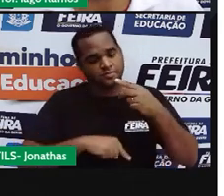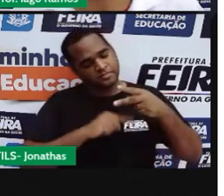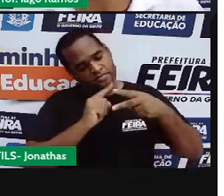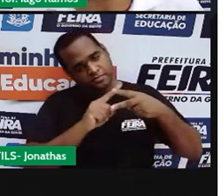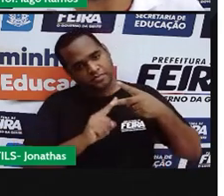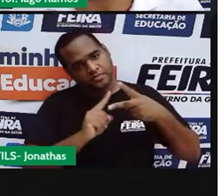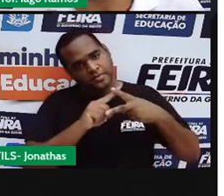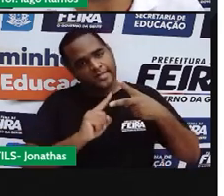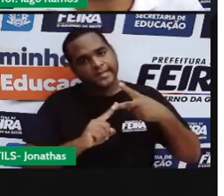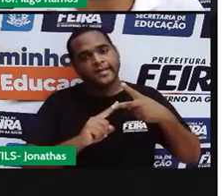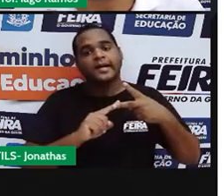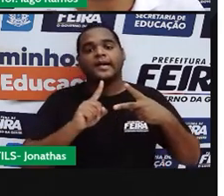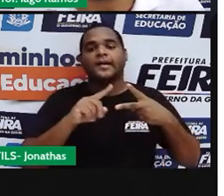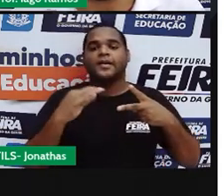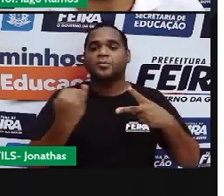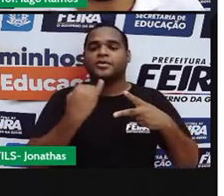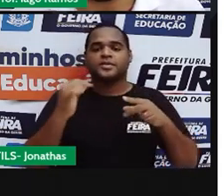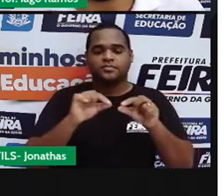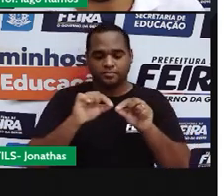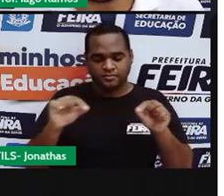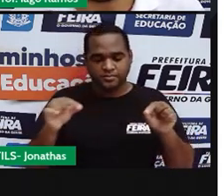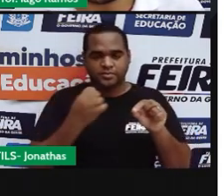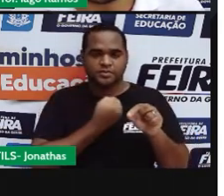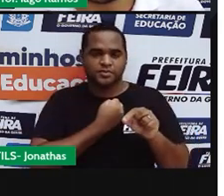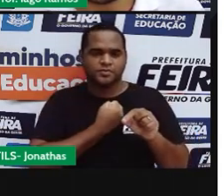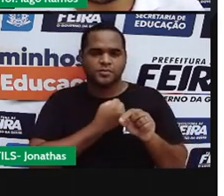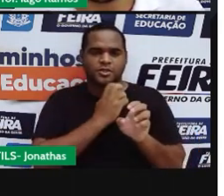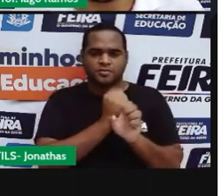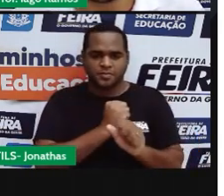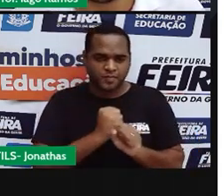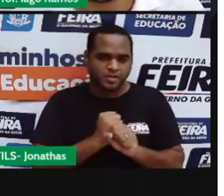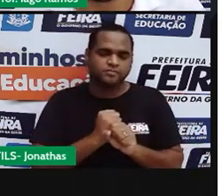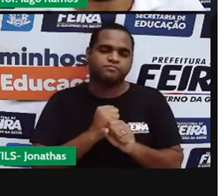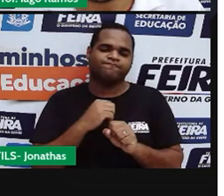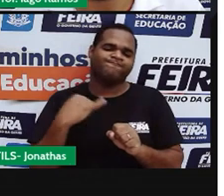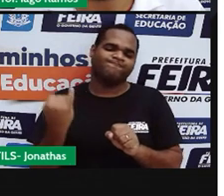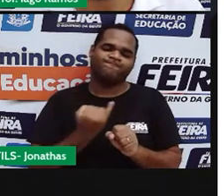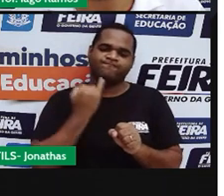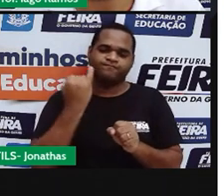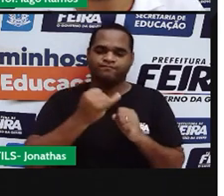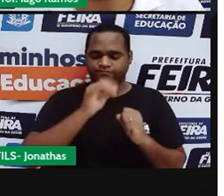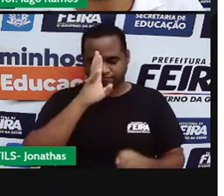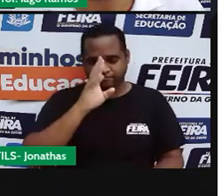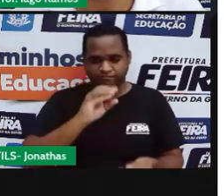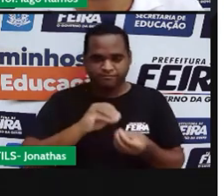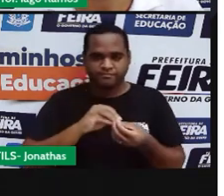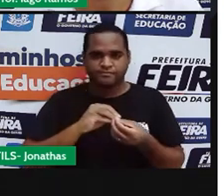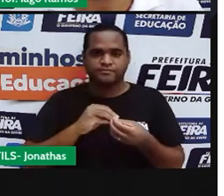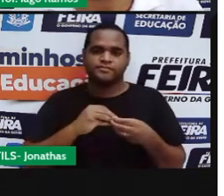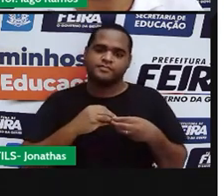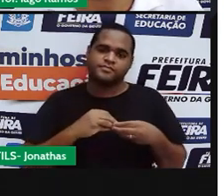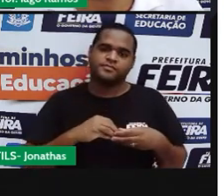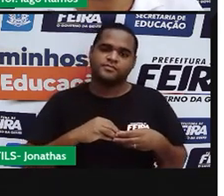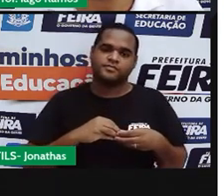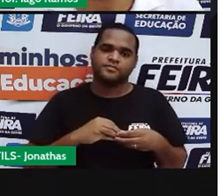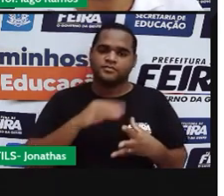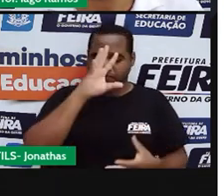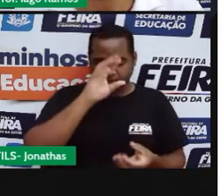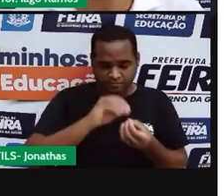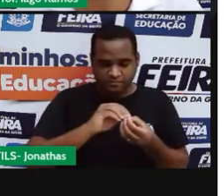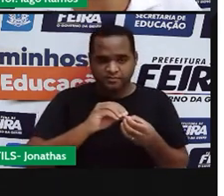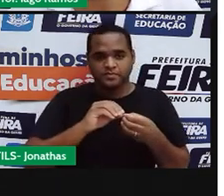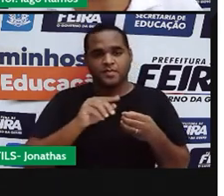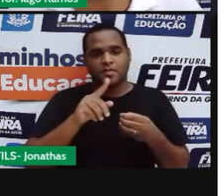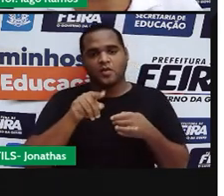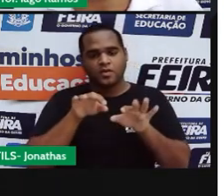a gente usou a reta numérica e ela é muito importante para a gente compreender como funcionam as